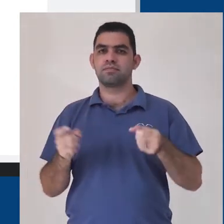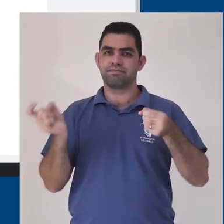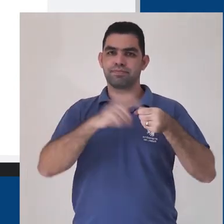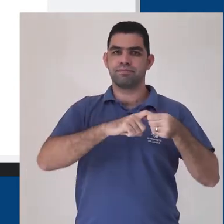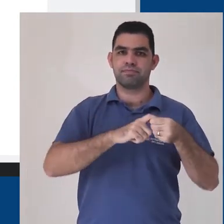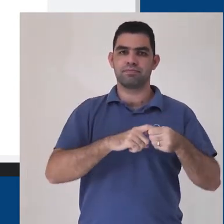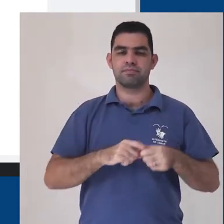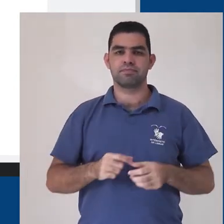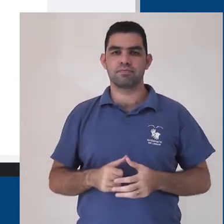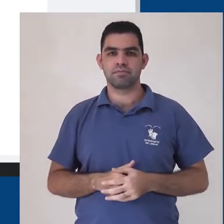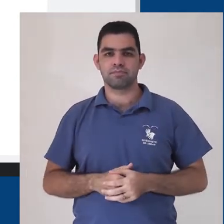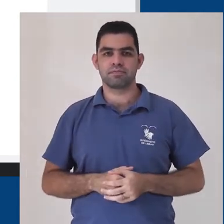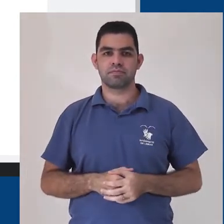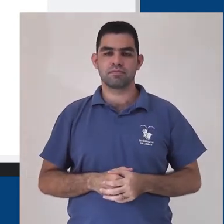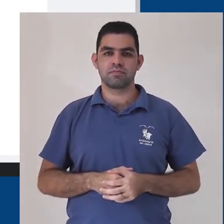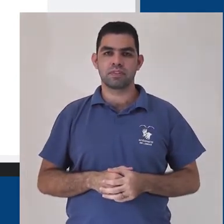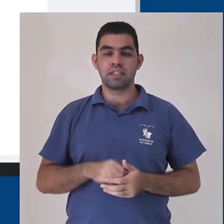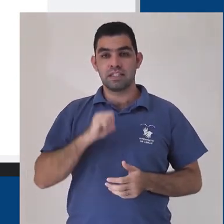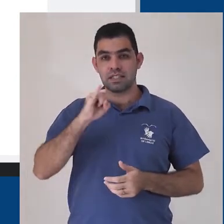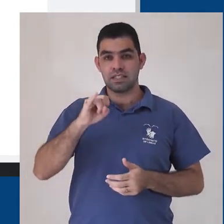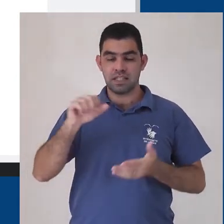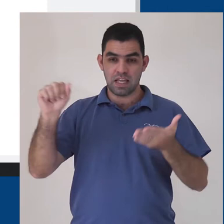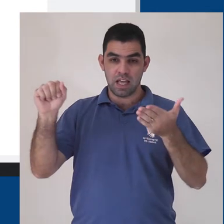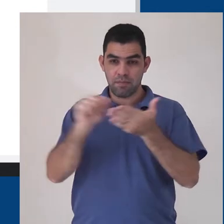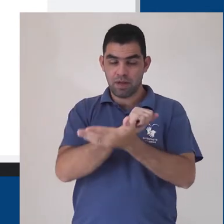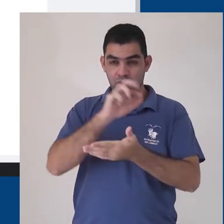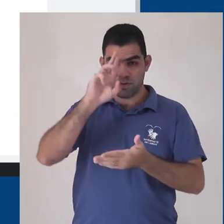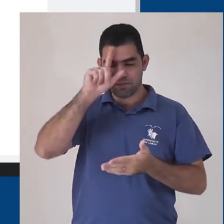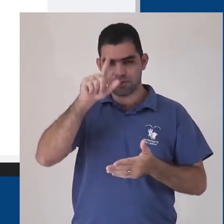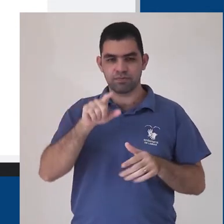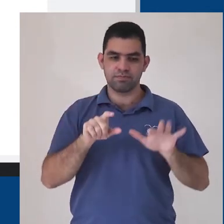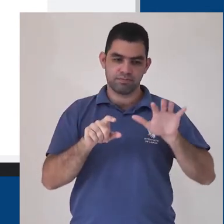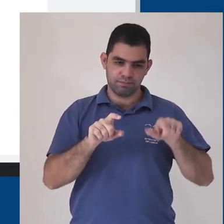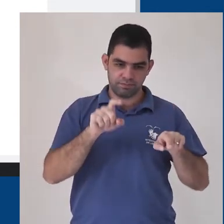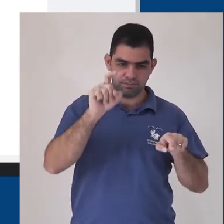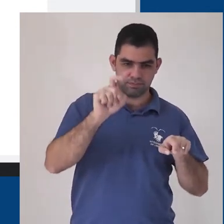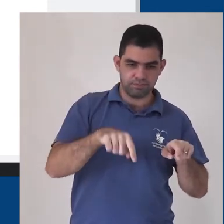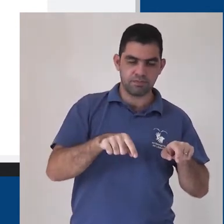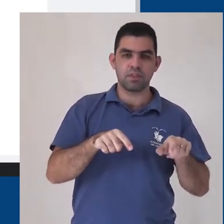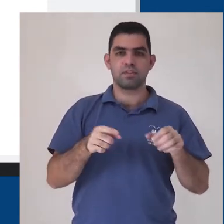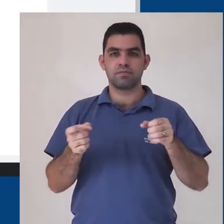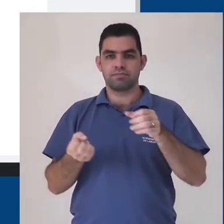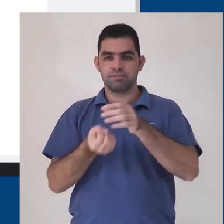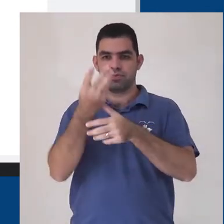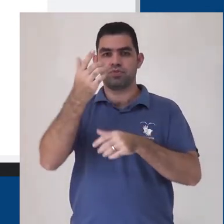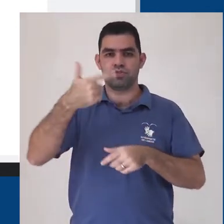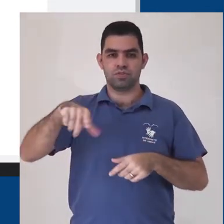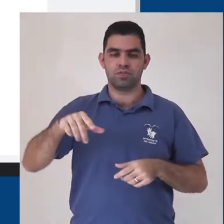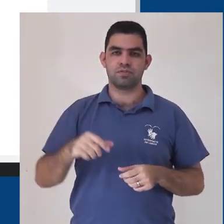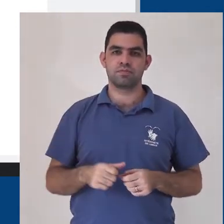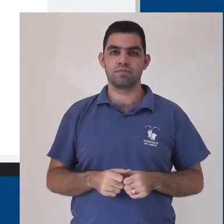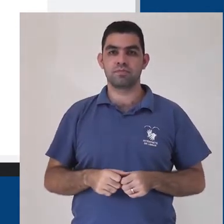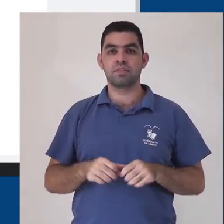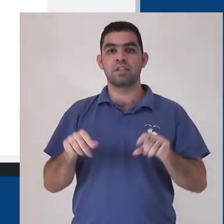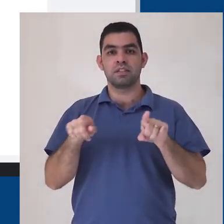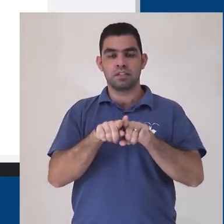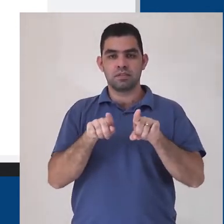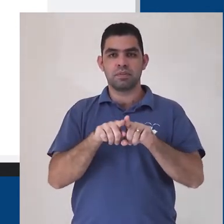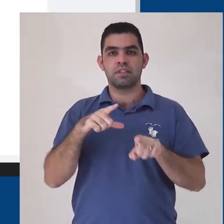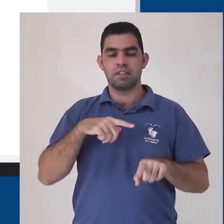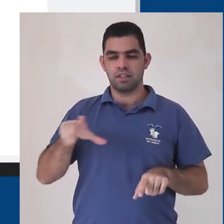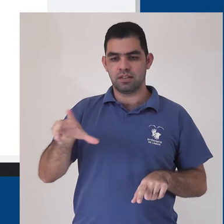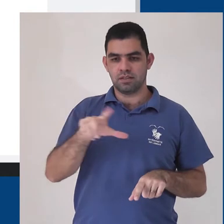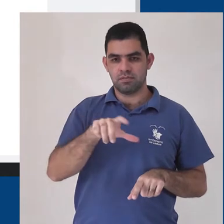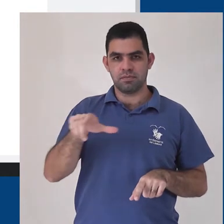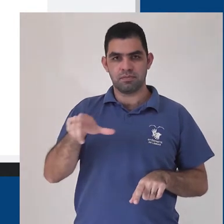Isso vale até para quando apagamos coisas com a borracha também. O terceiro item do menu é o mouse. Ele serve para apontar e